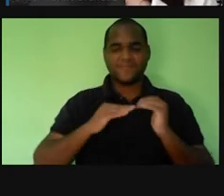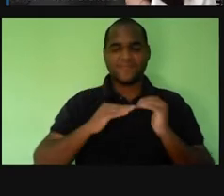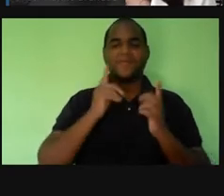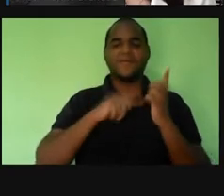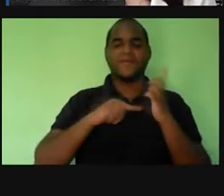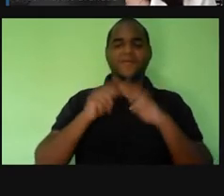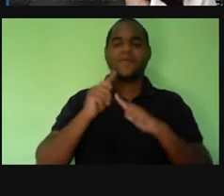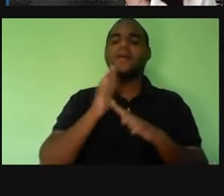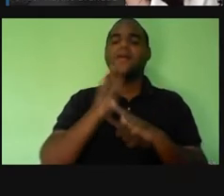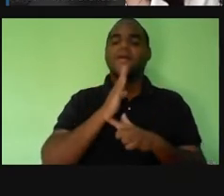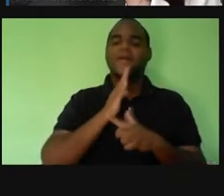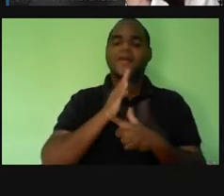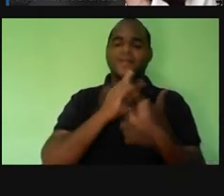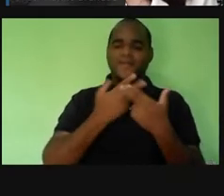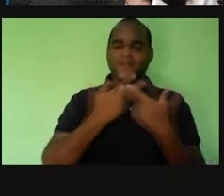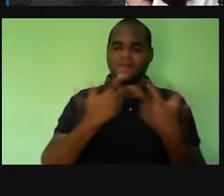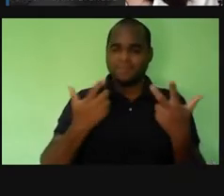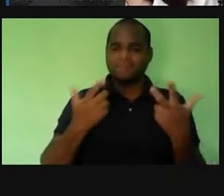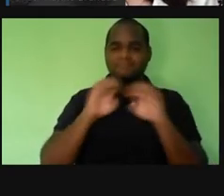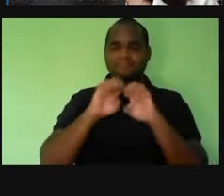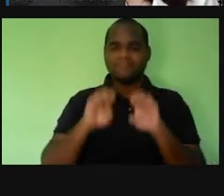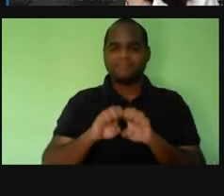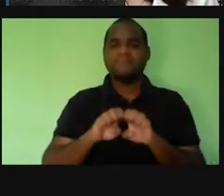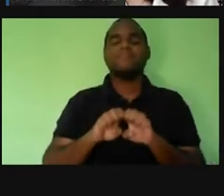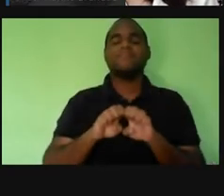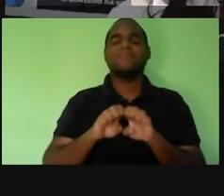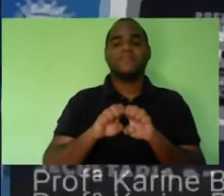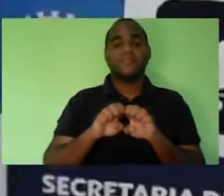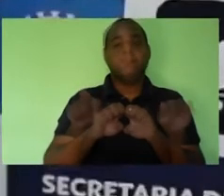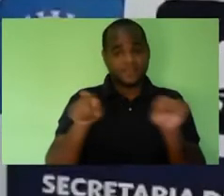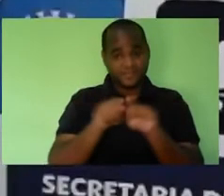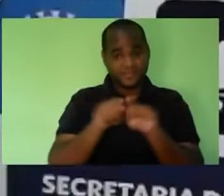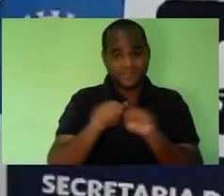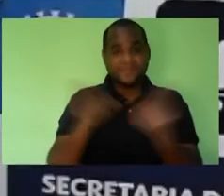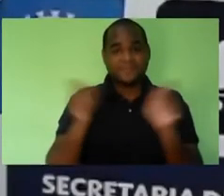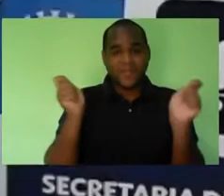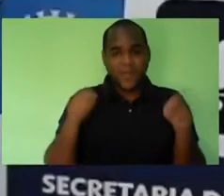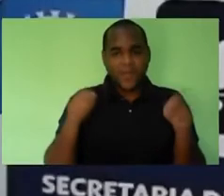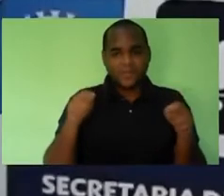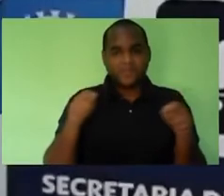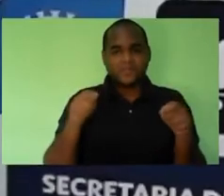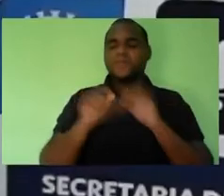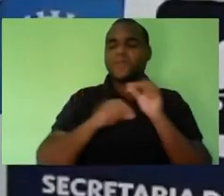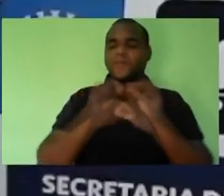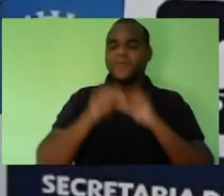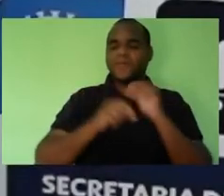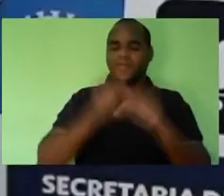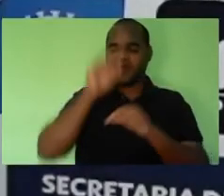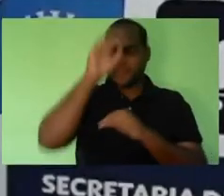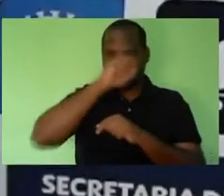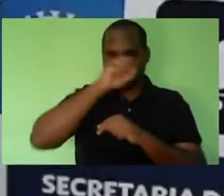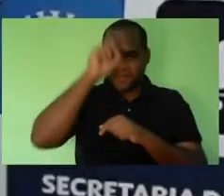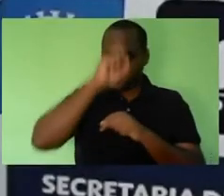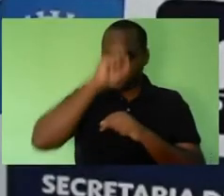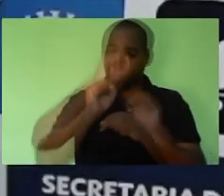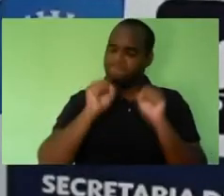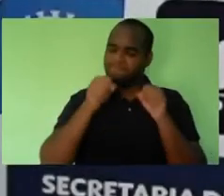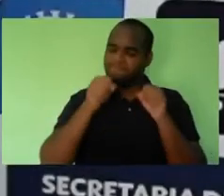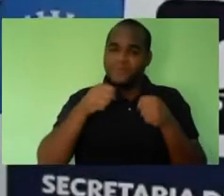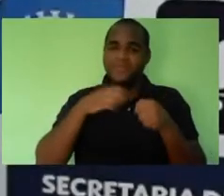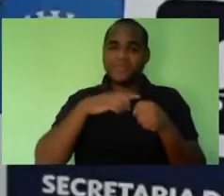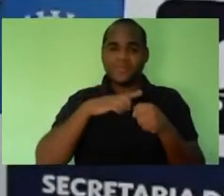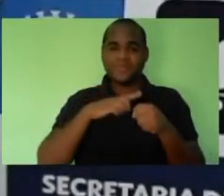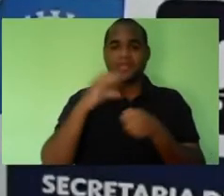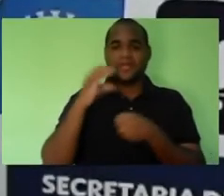pouco mais dessa estrutura, né? E também para aprenderem um pouco, né? Sobre